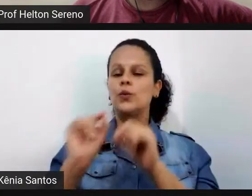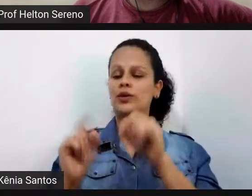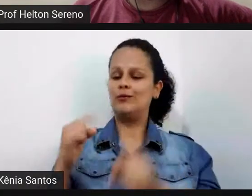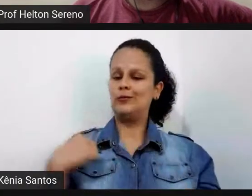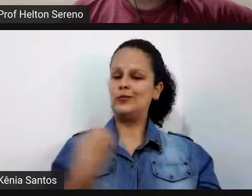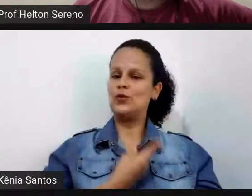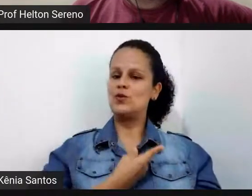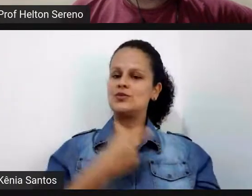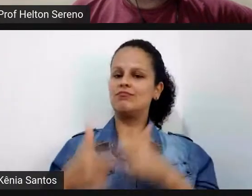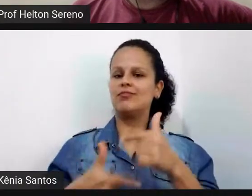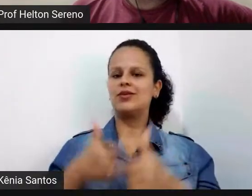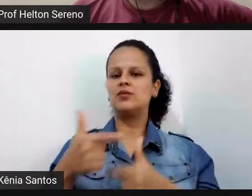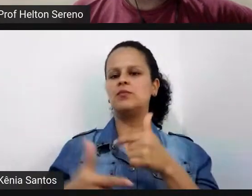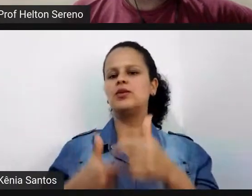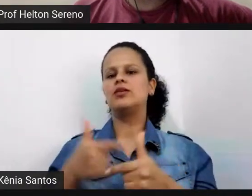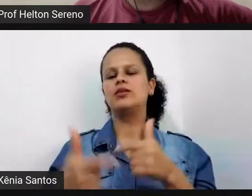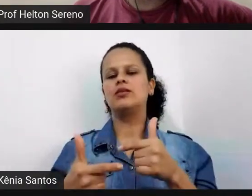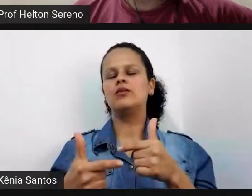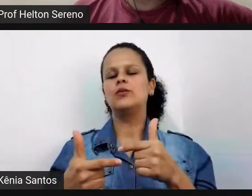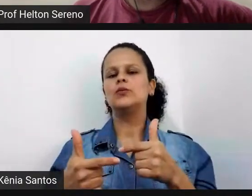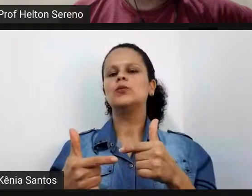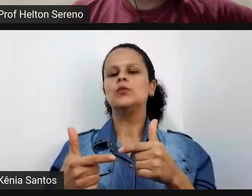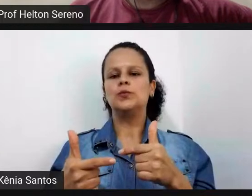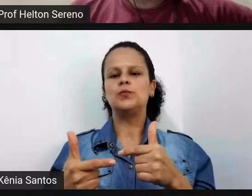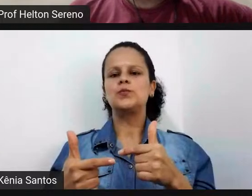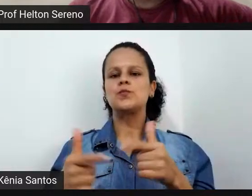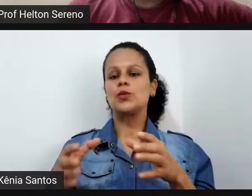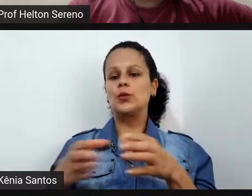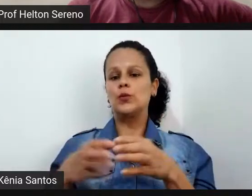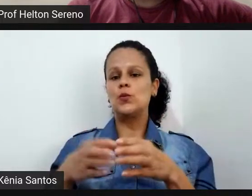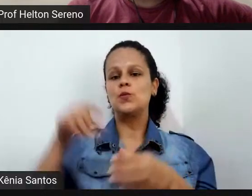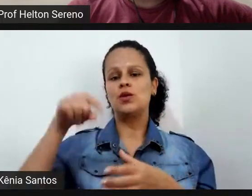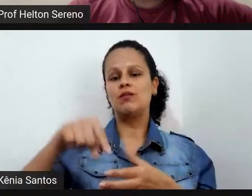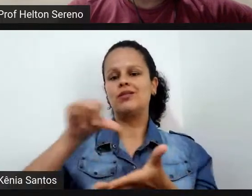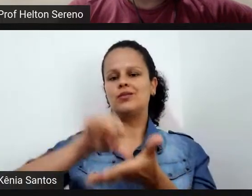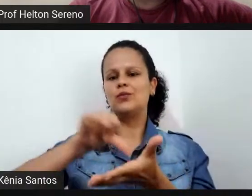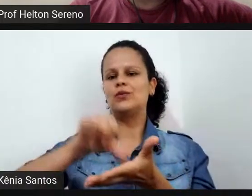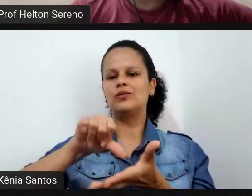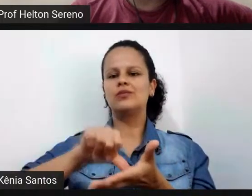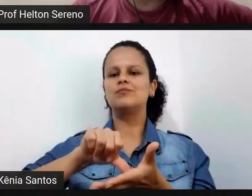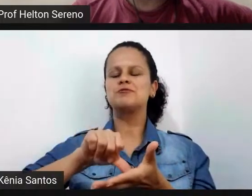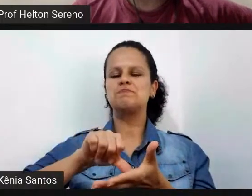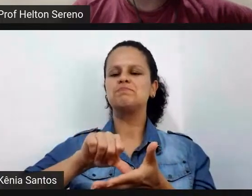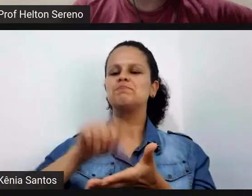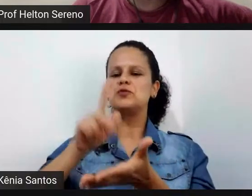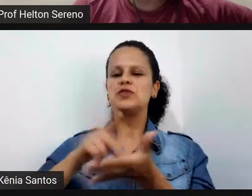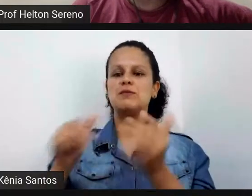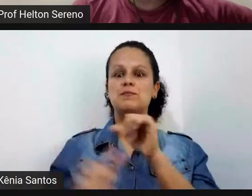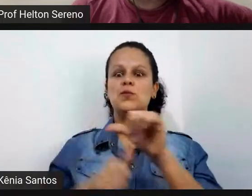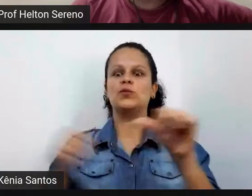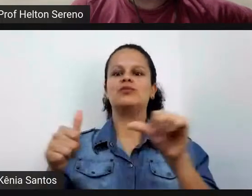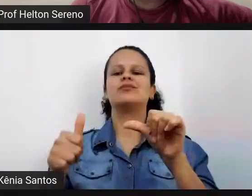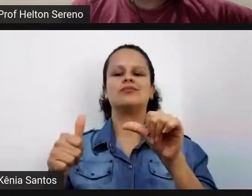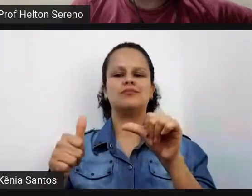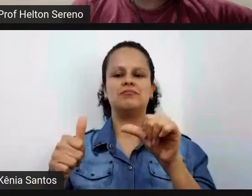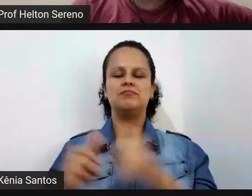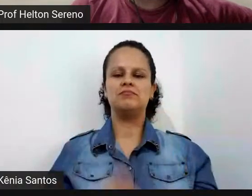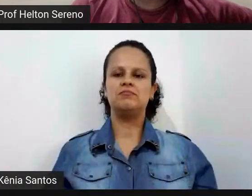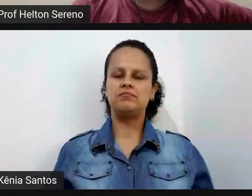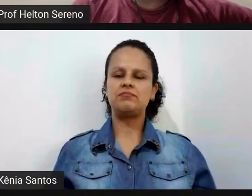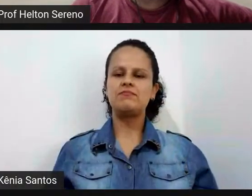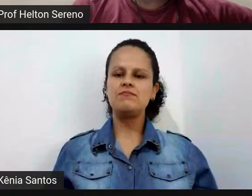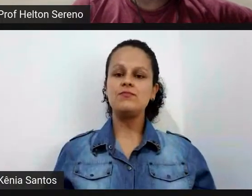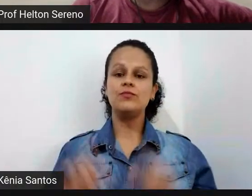aqui no grupo de estudos que eu coordeno aqui no campus e é uma mudança né ela fala assim tem que